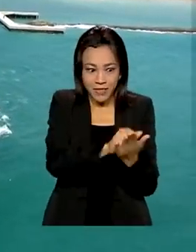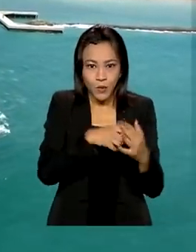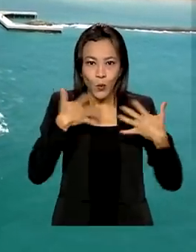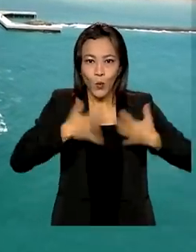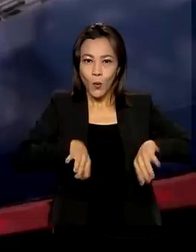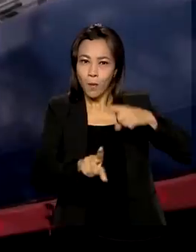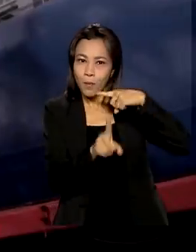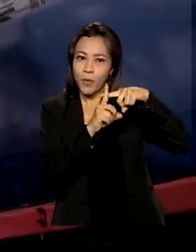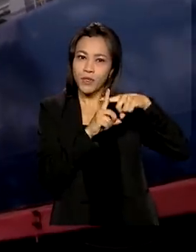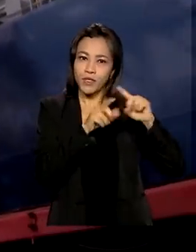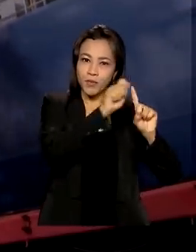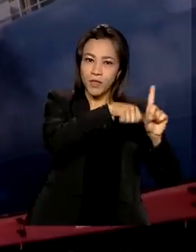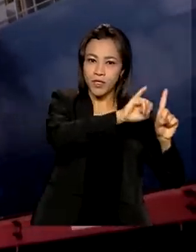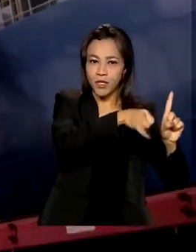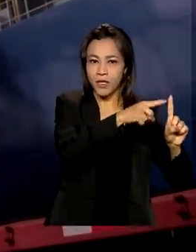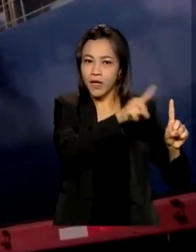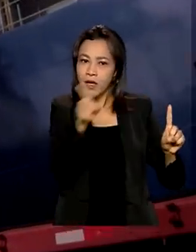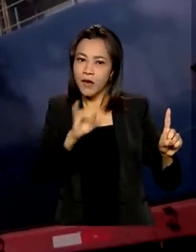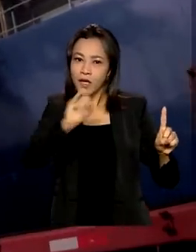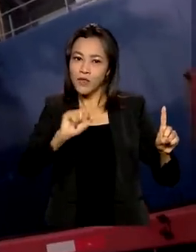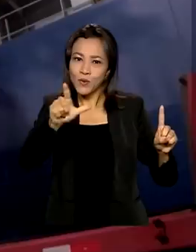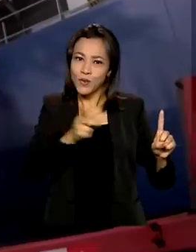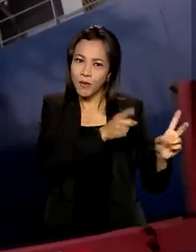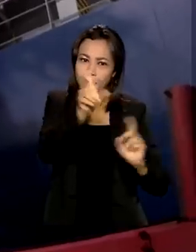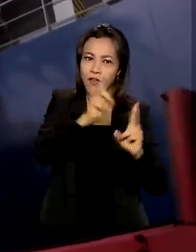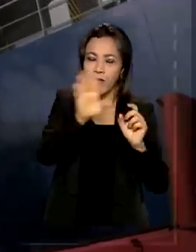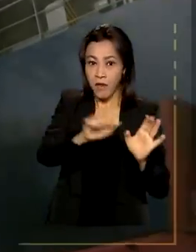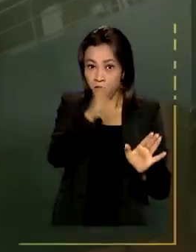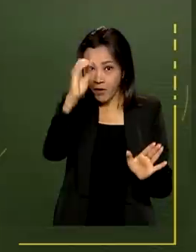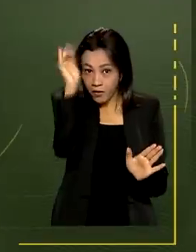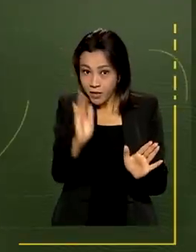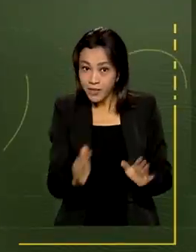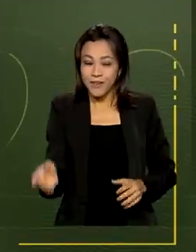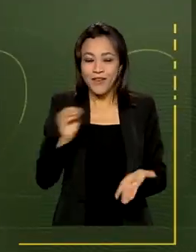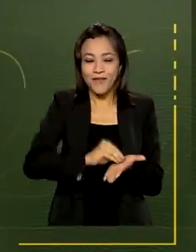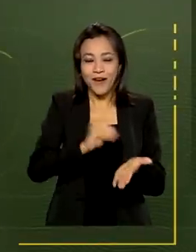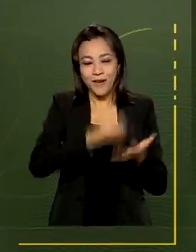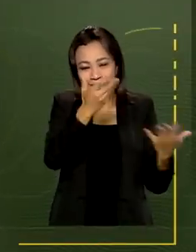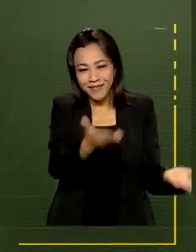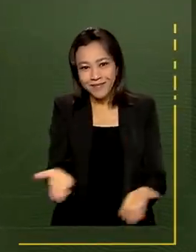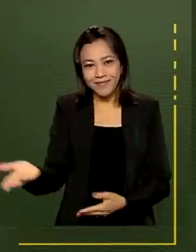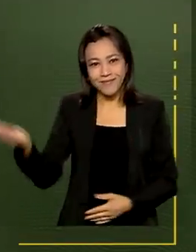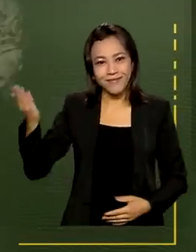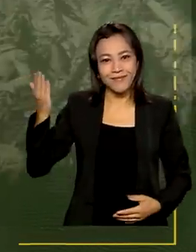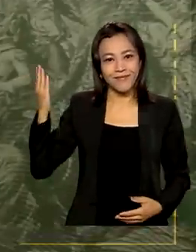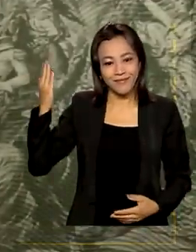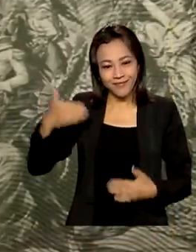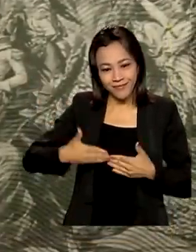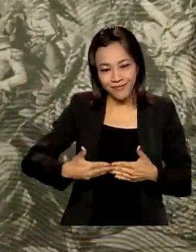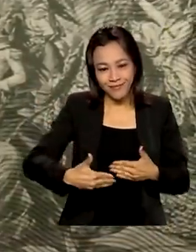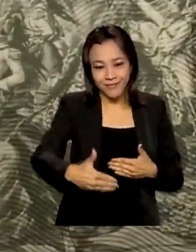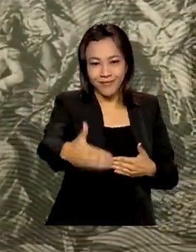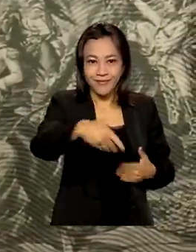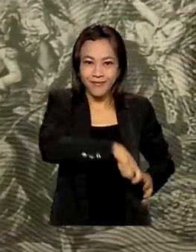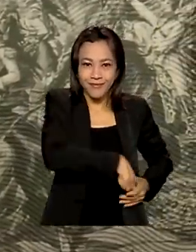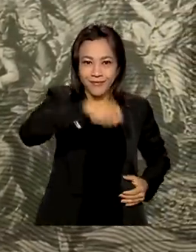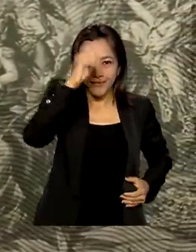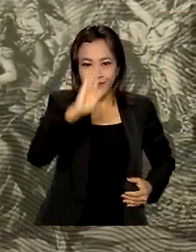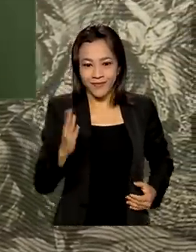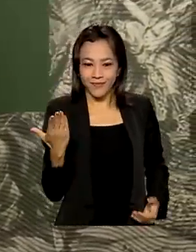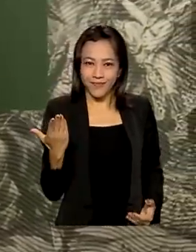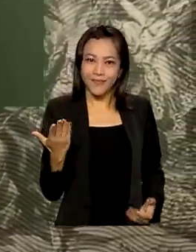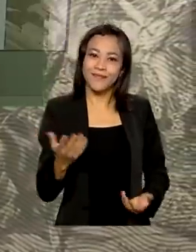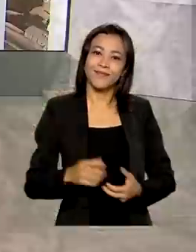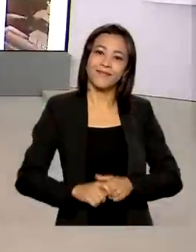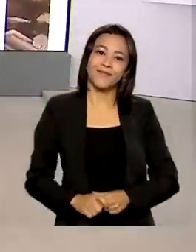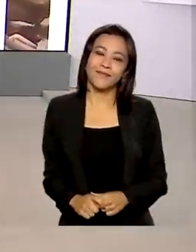positivo de janeiro a julho no comércio exterior. E faltam 36 dias para o bicentenário da independência do